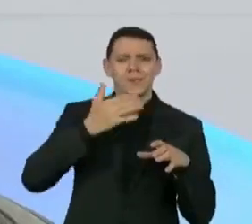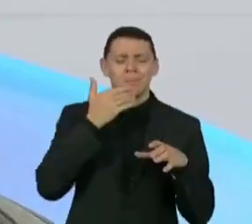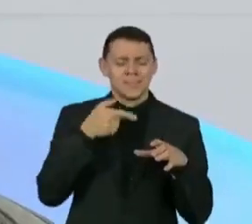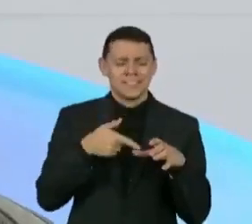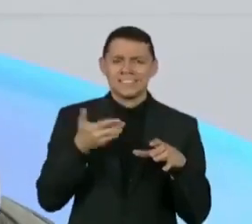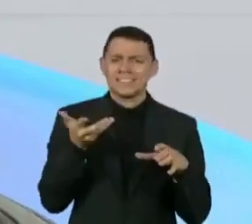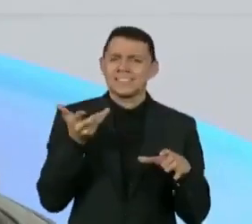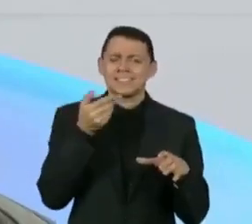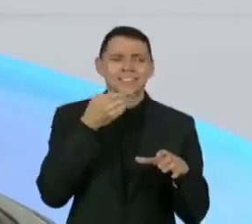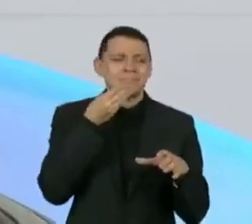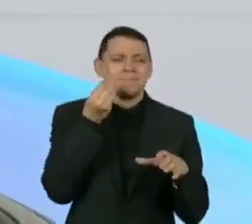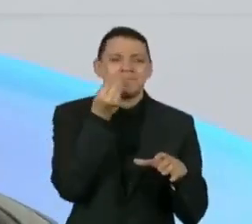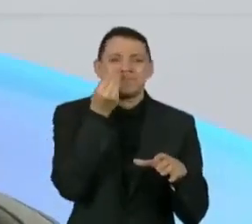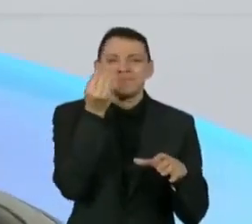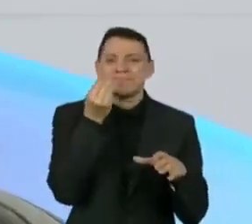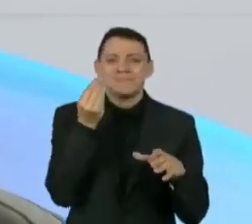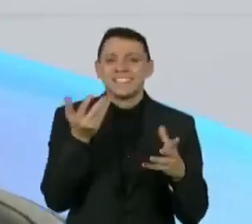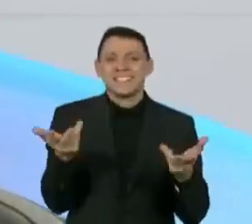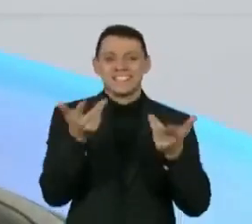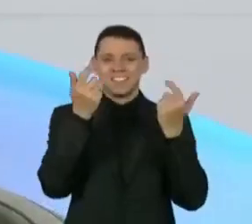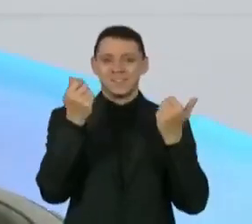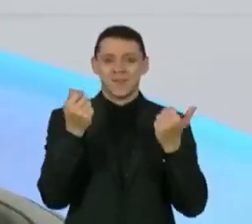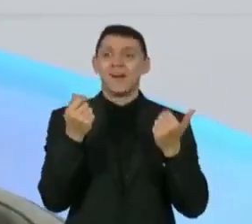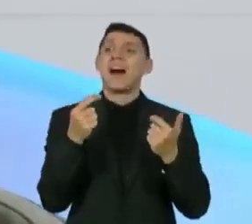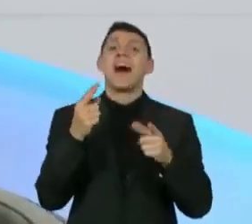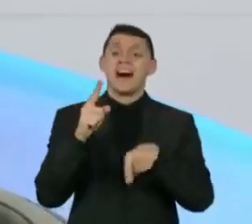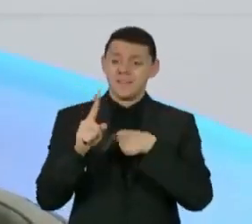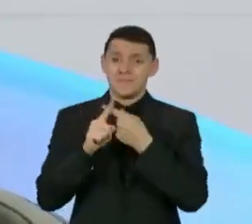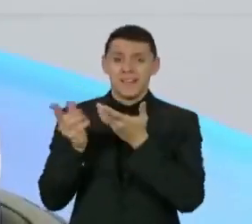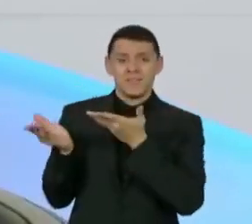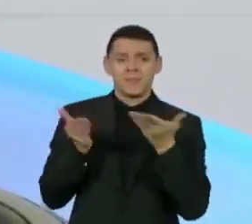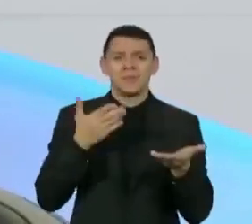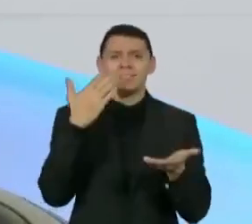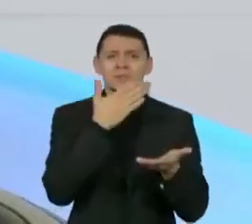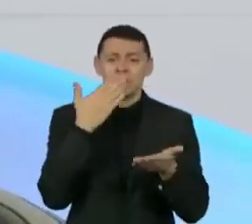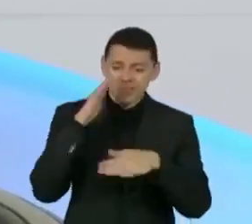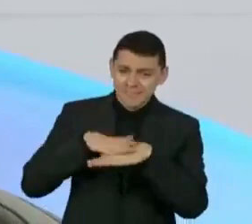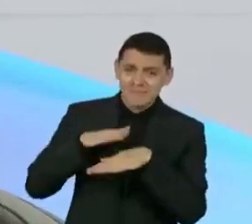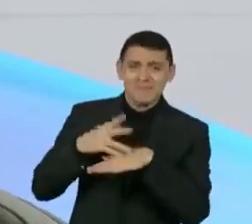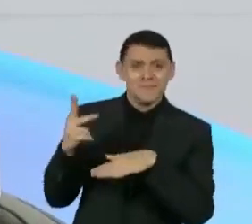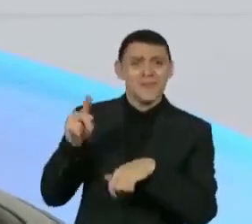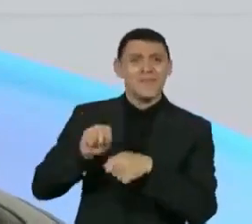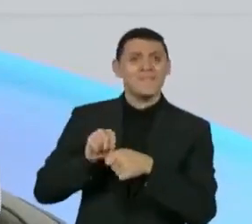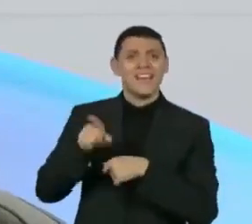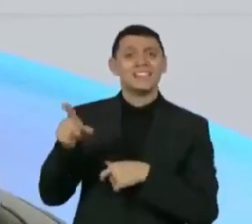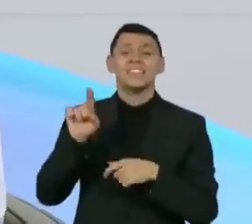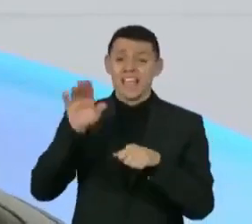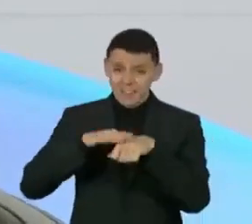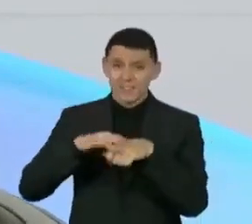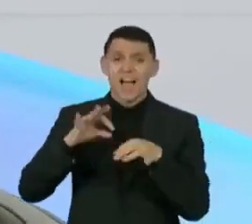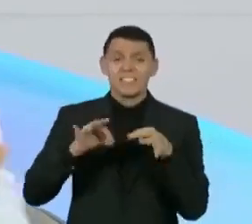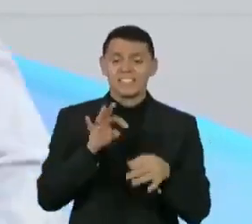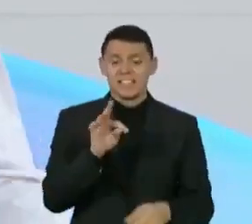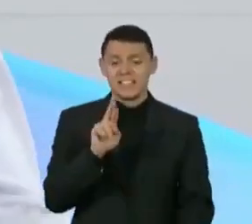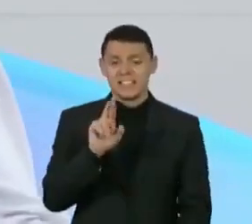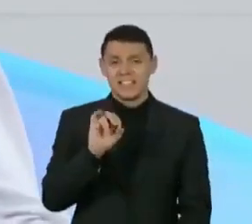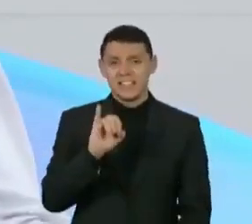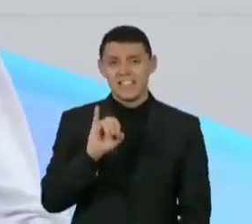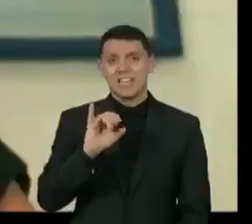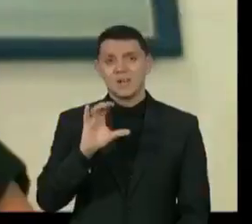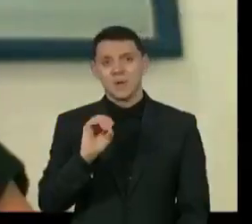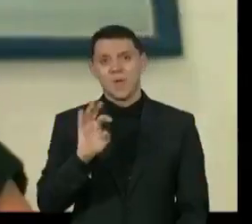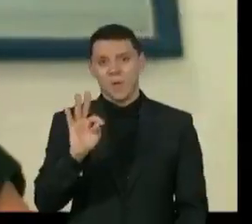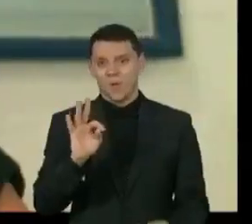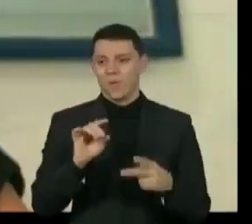incrível Aí depois, não satisfeito Ele trouxe uma sobremesa Que ele mesmo fez E era uma delícia Seu Jorge faz tricô Faz crochê É uma loucura